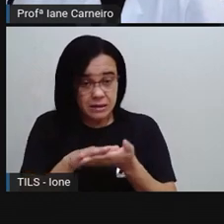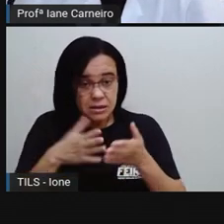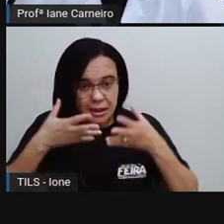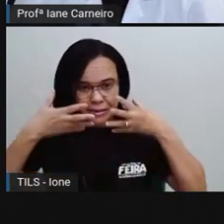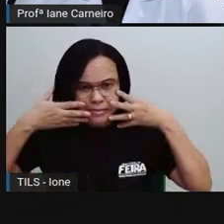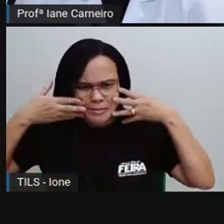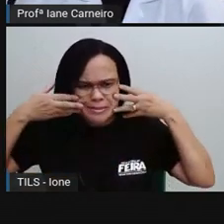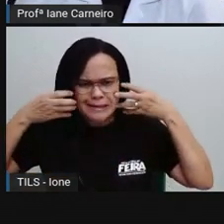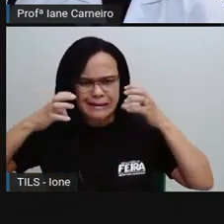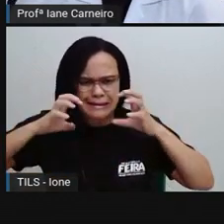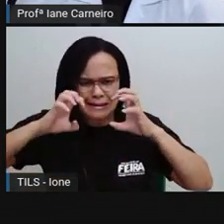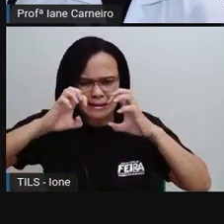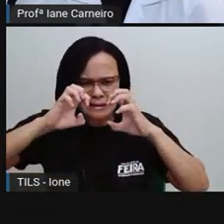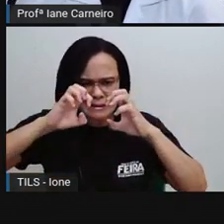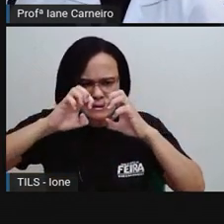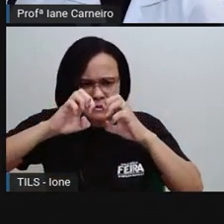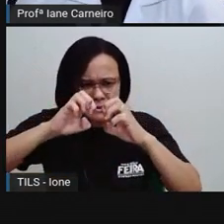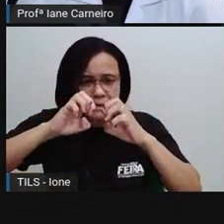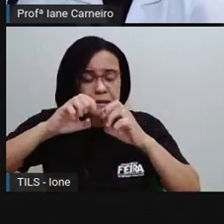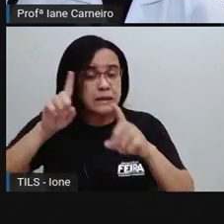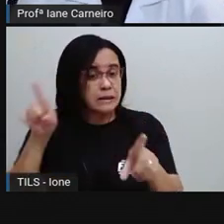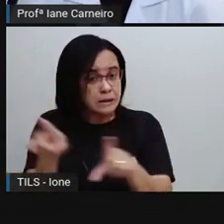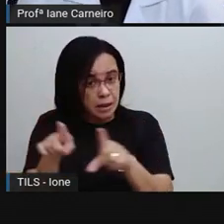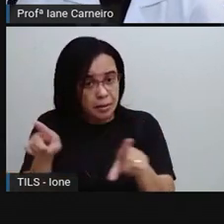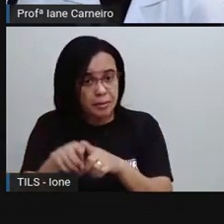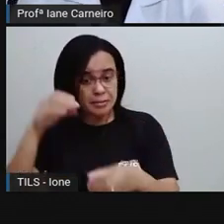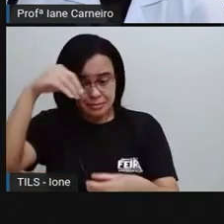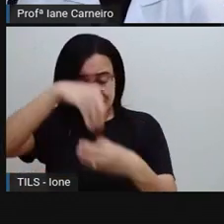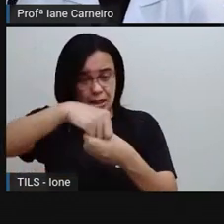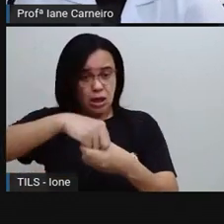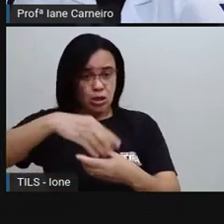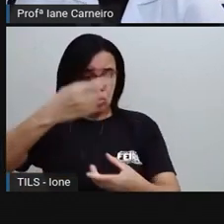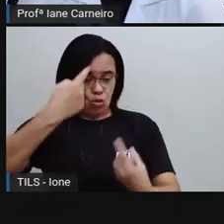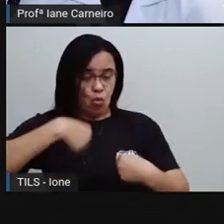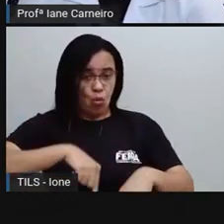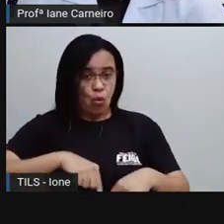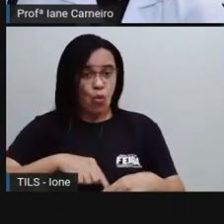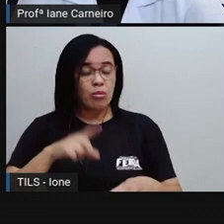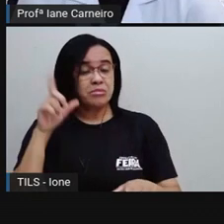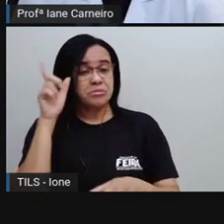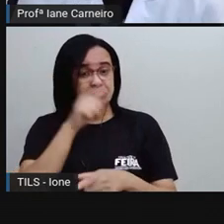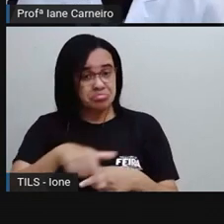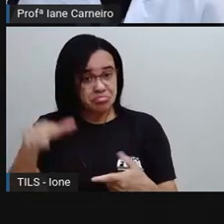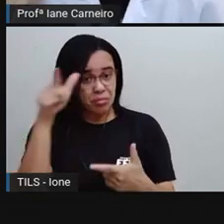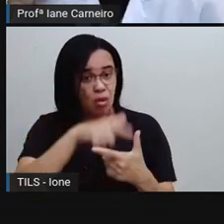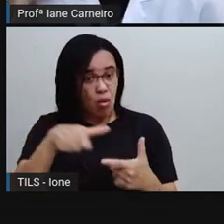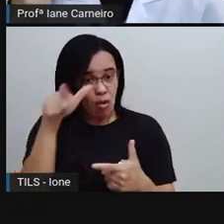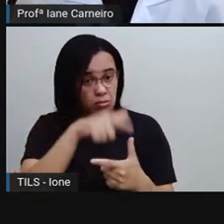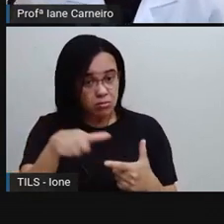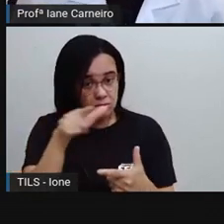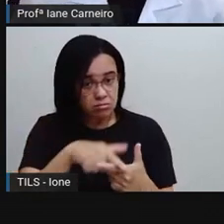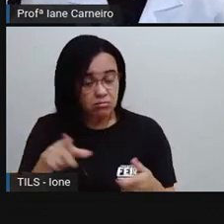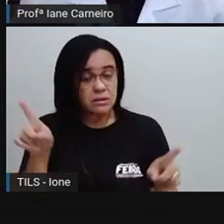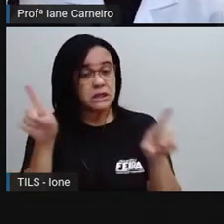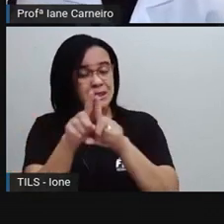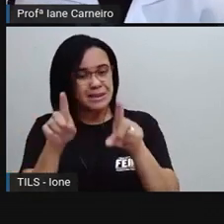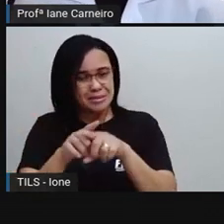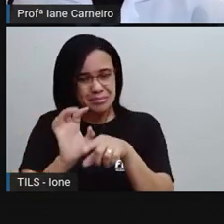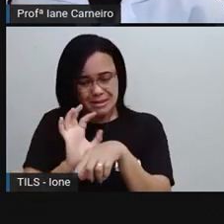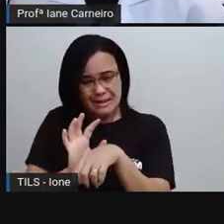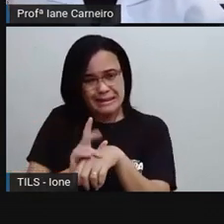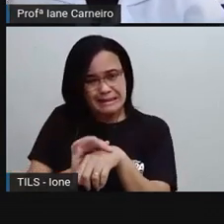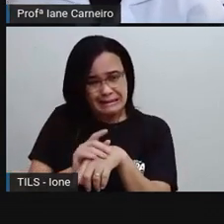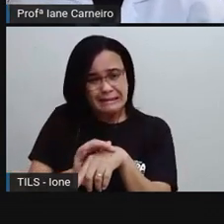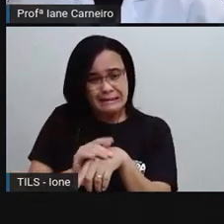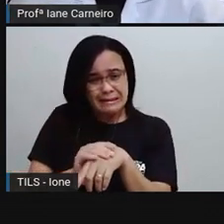além de prejudicar os órgãos do corpo, ainda pode ter algumas doenças, né? Tem gente que fica com pedras lá no